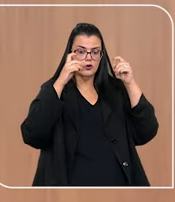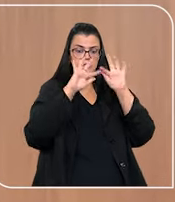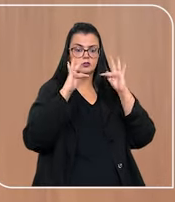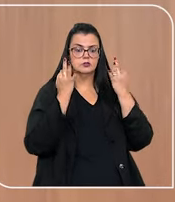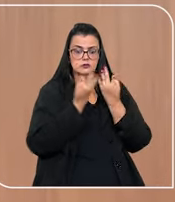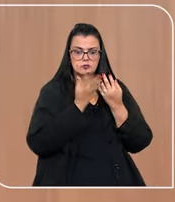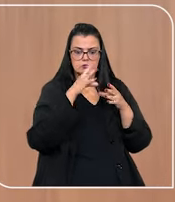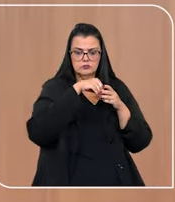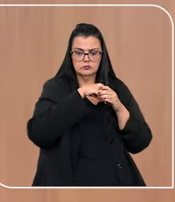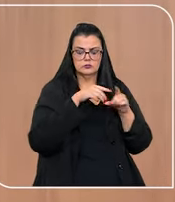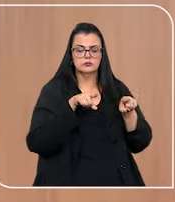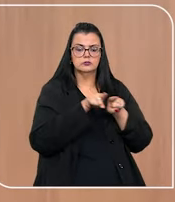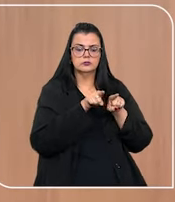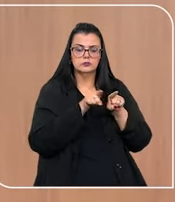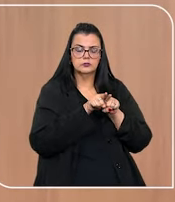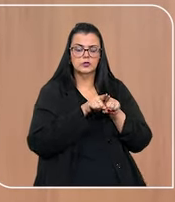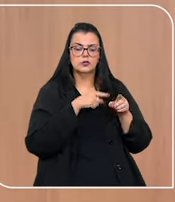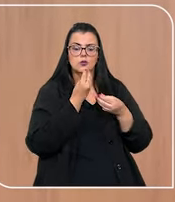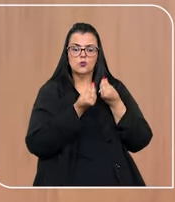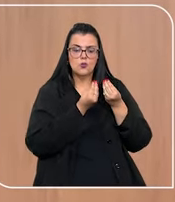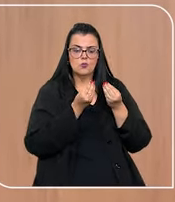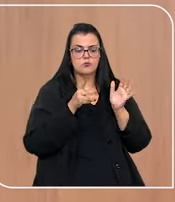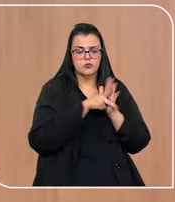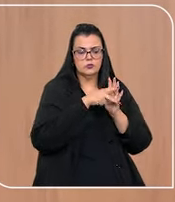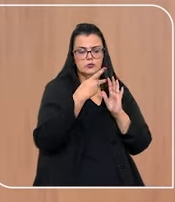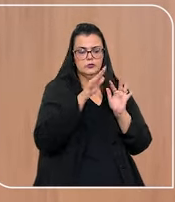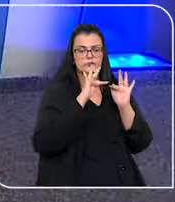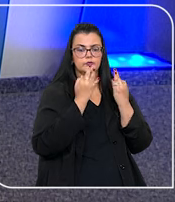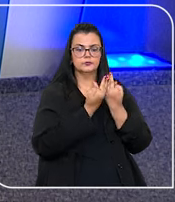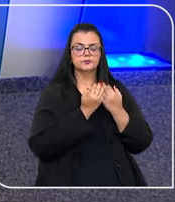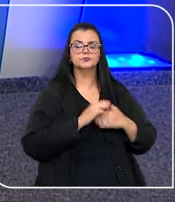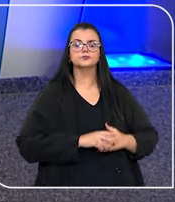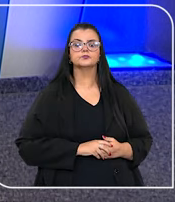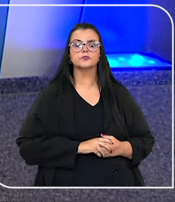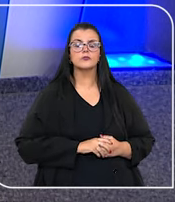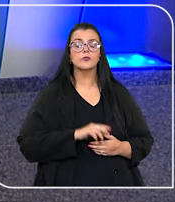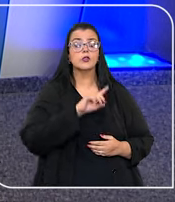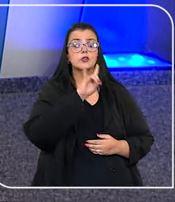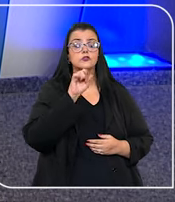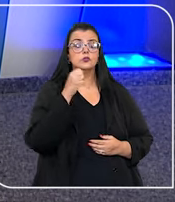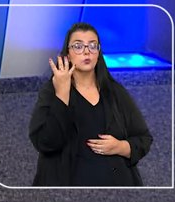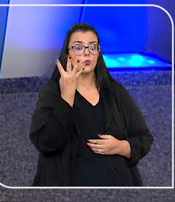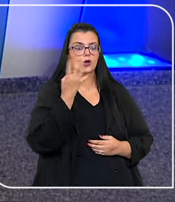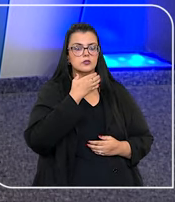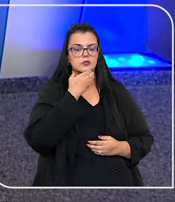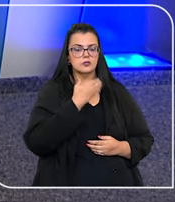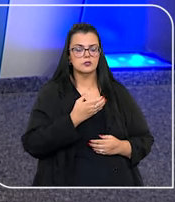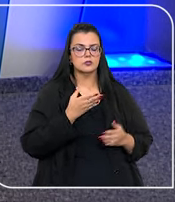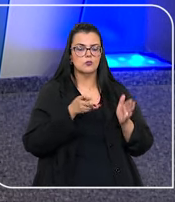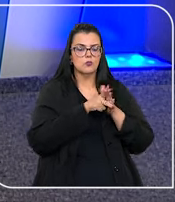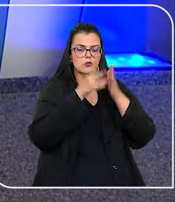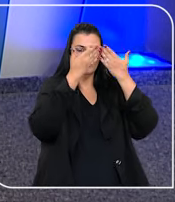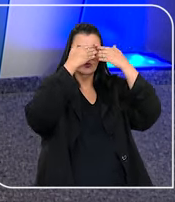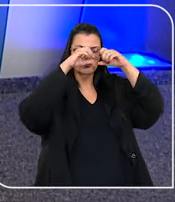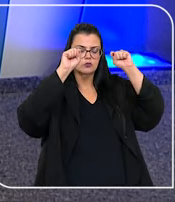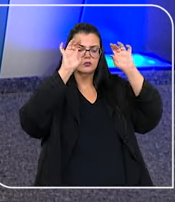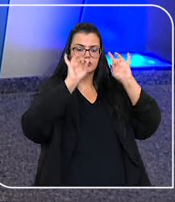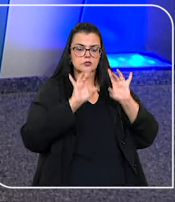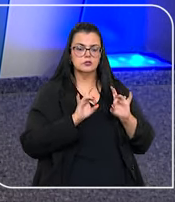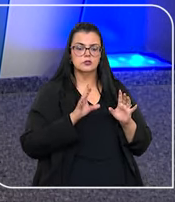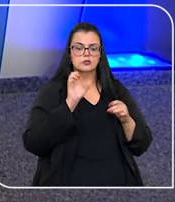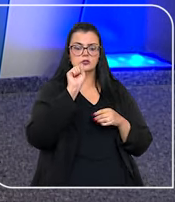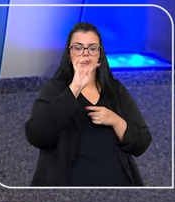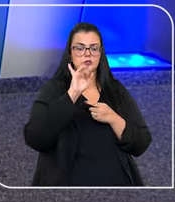doméstica familiar, bem como também de seus familiares. No próximo dia 4 de dezembro, a Corte Especial do